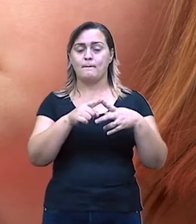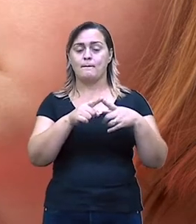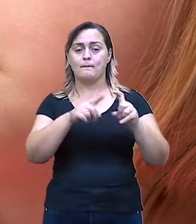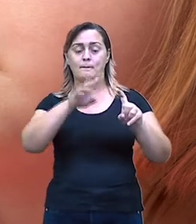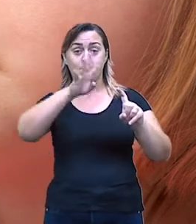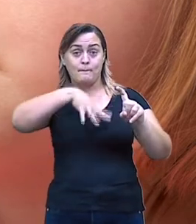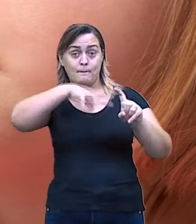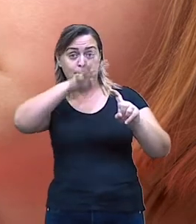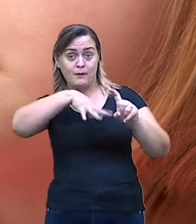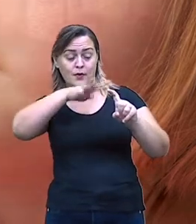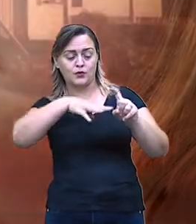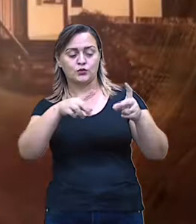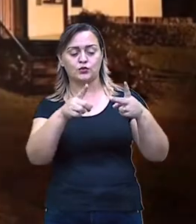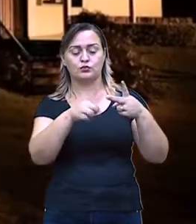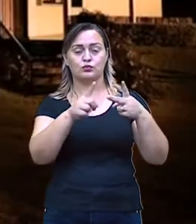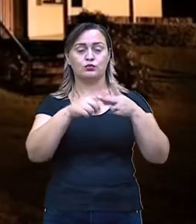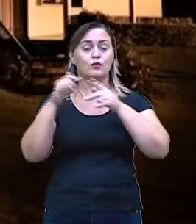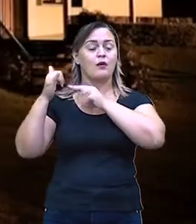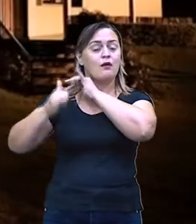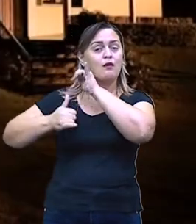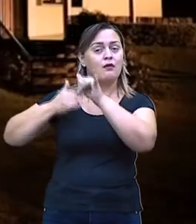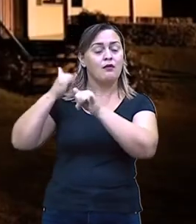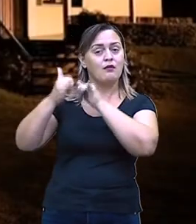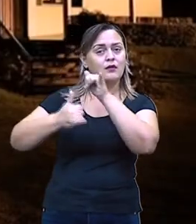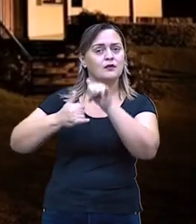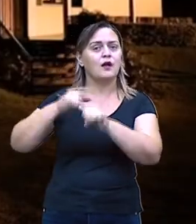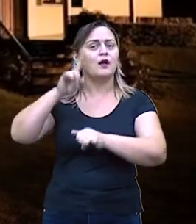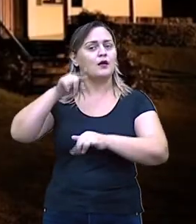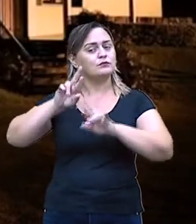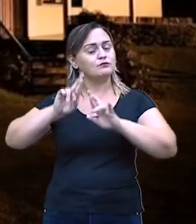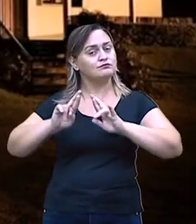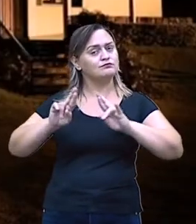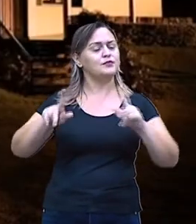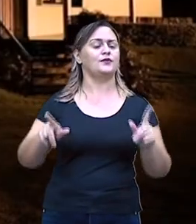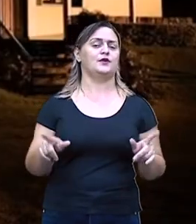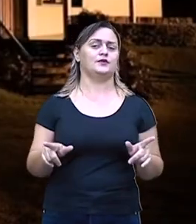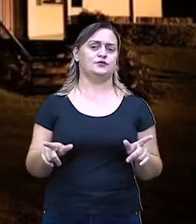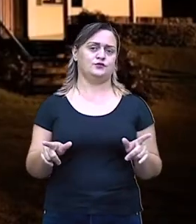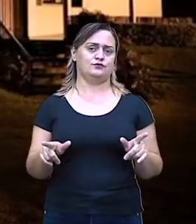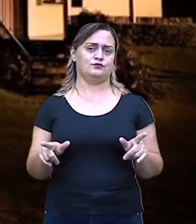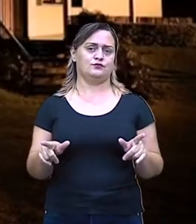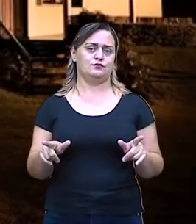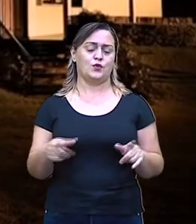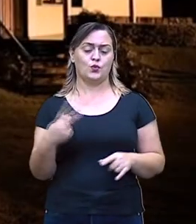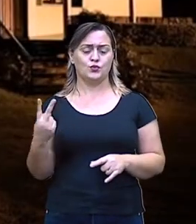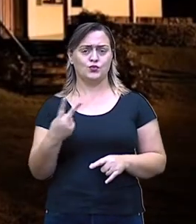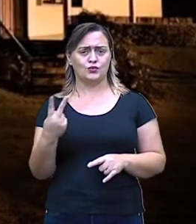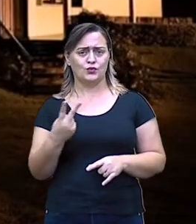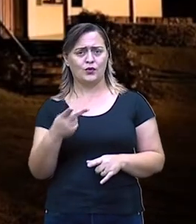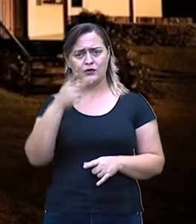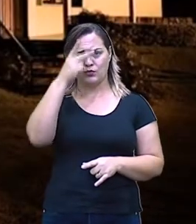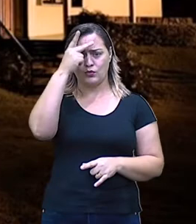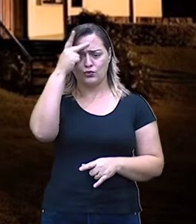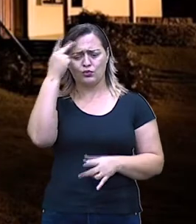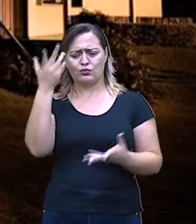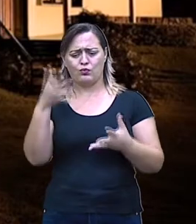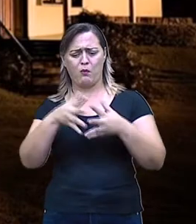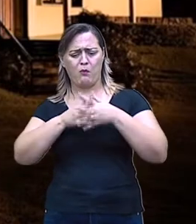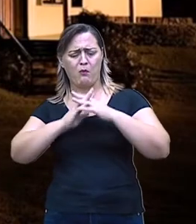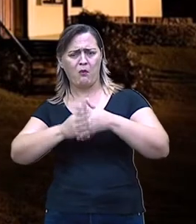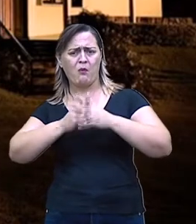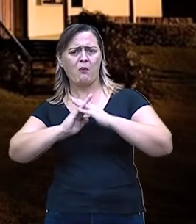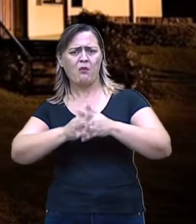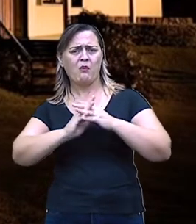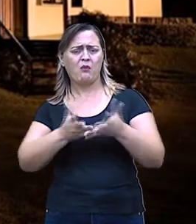diferenciar os termos. A lenda e o mito são facilmente confundidos, ou seja, muita gente